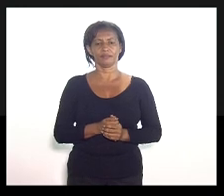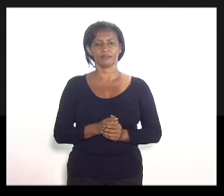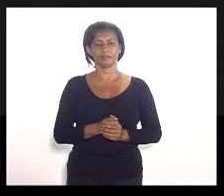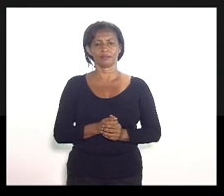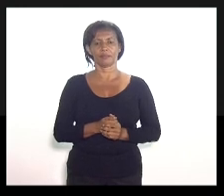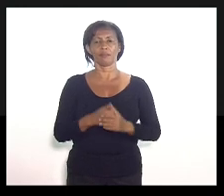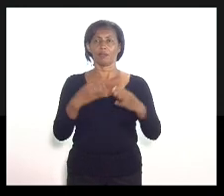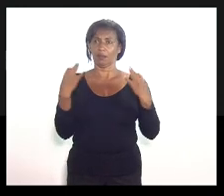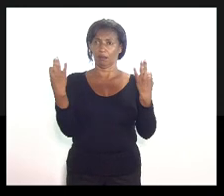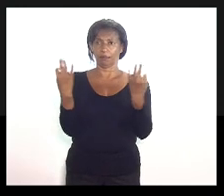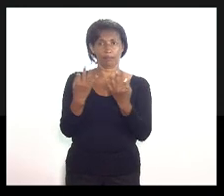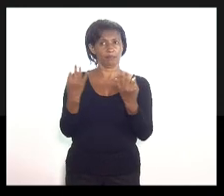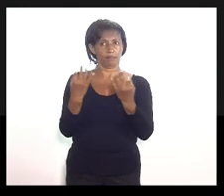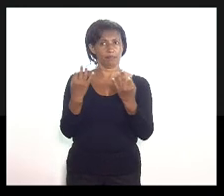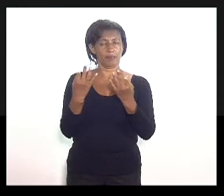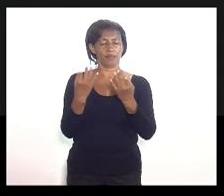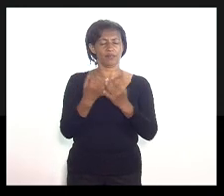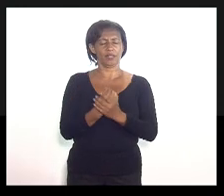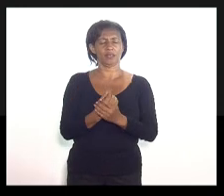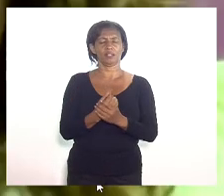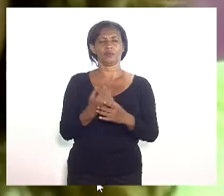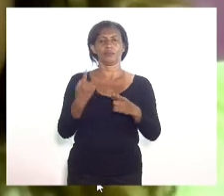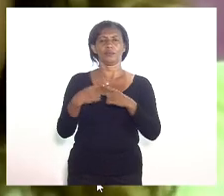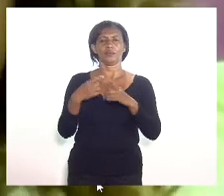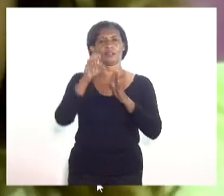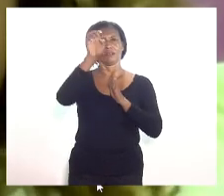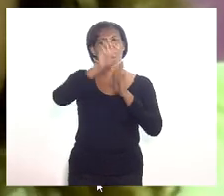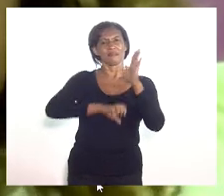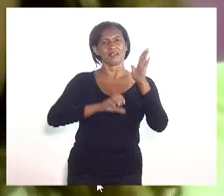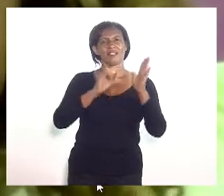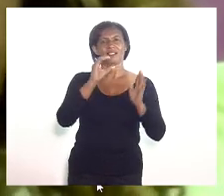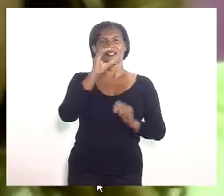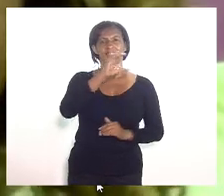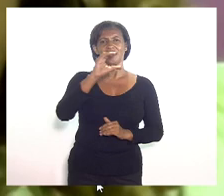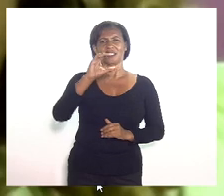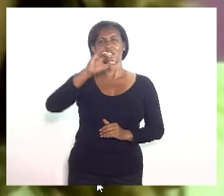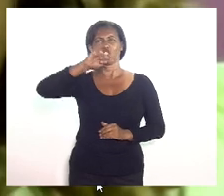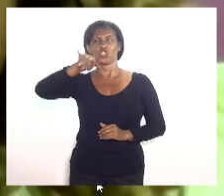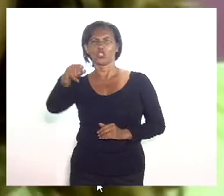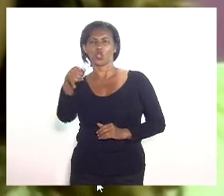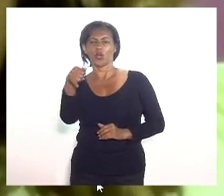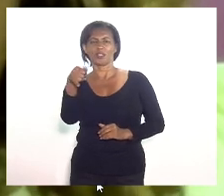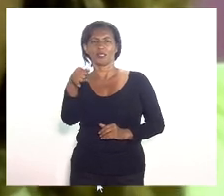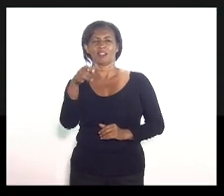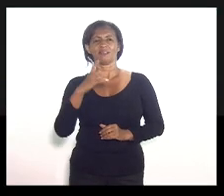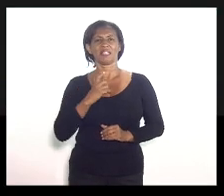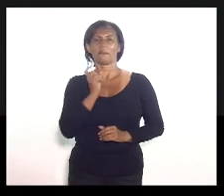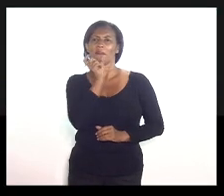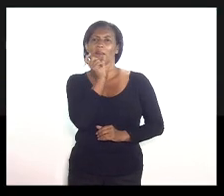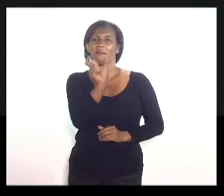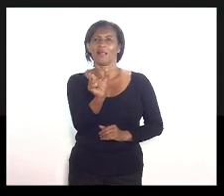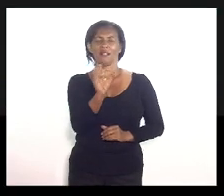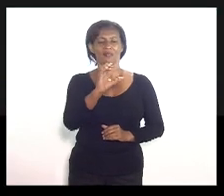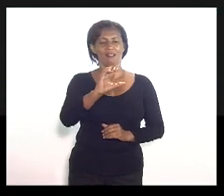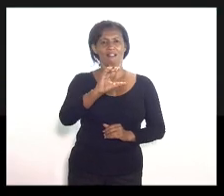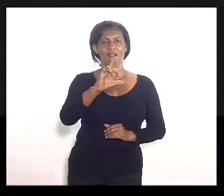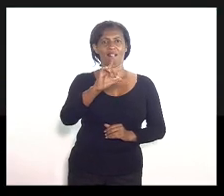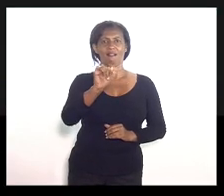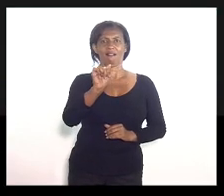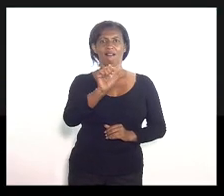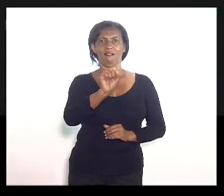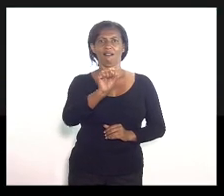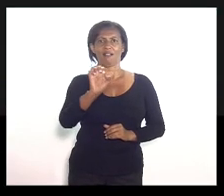Perfeito, porque na emenda da CCJ também estava classe, independente de classe social. Então, por isso,